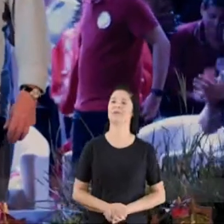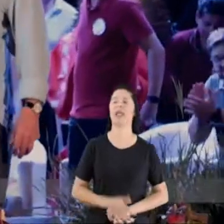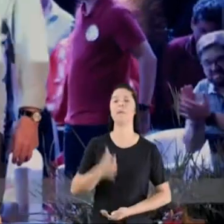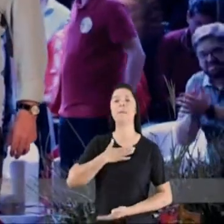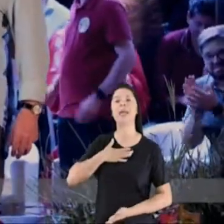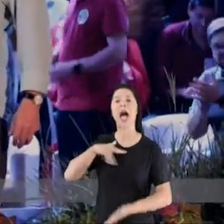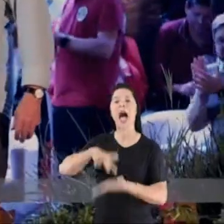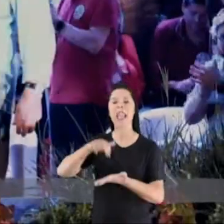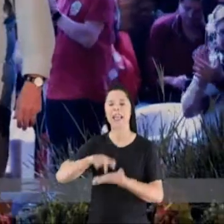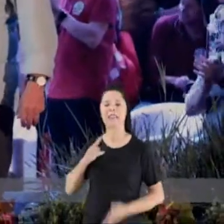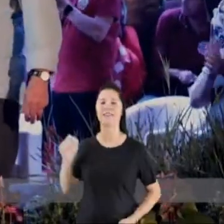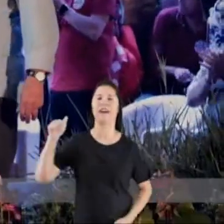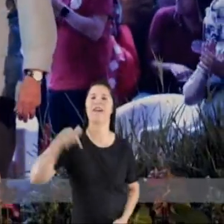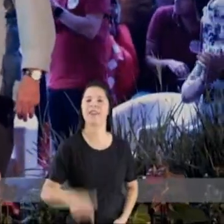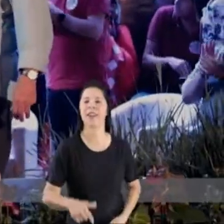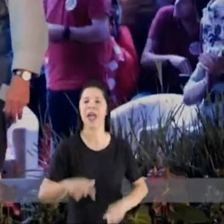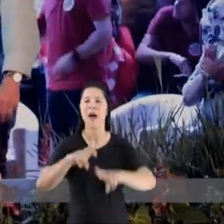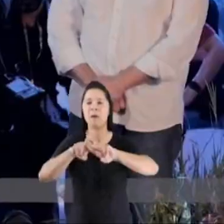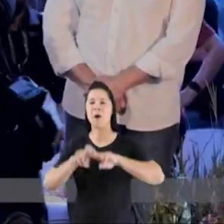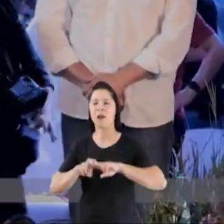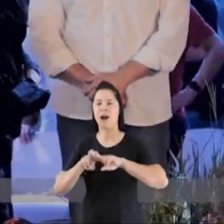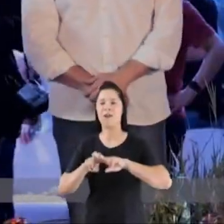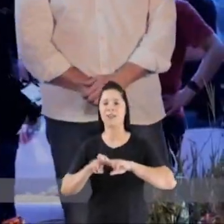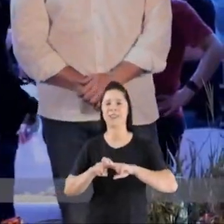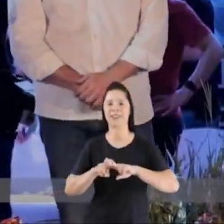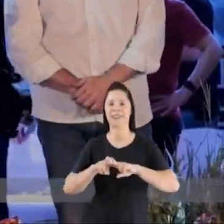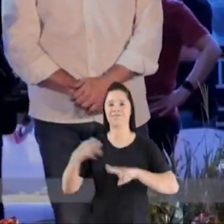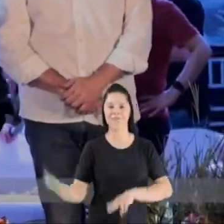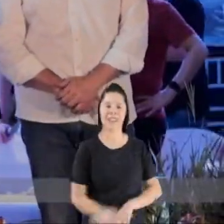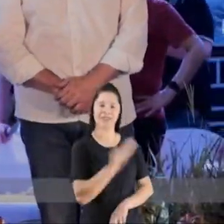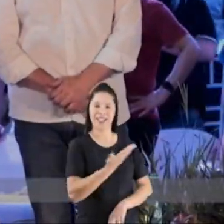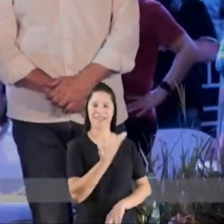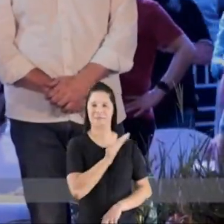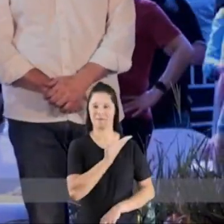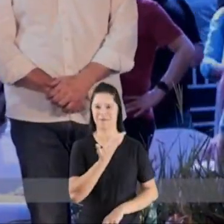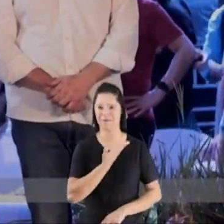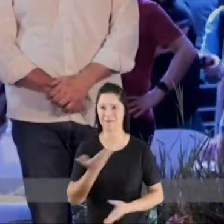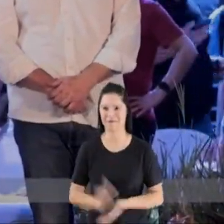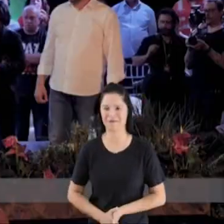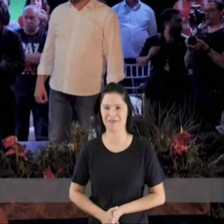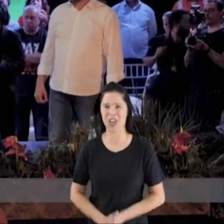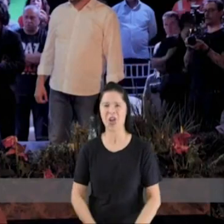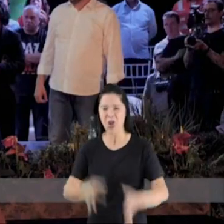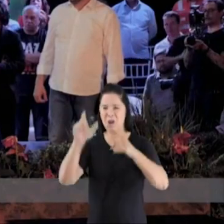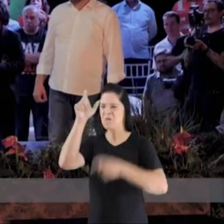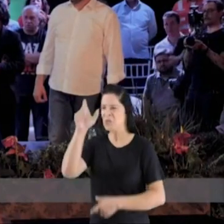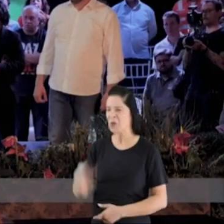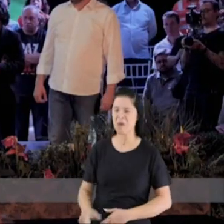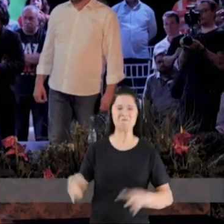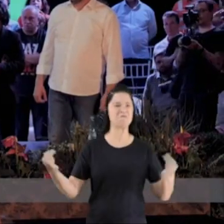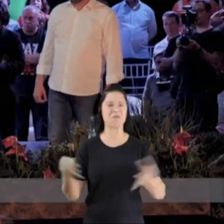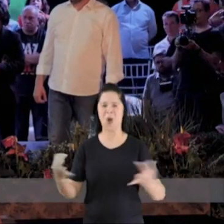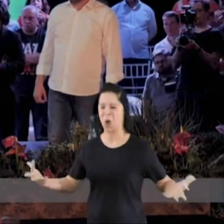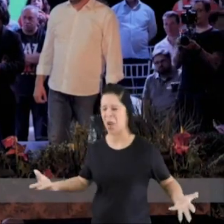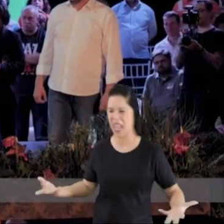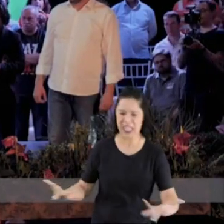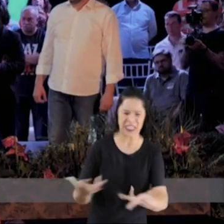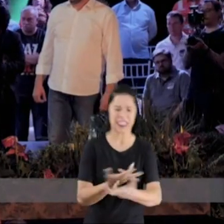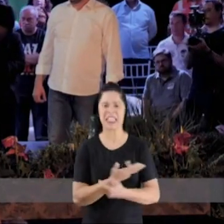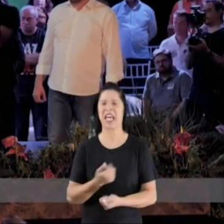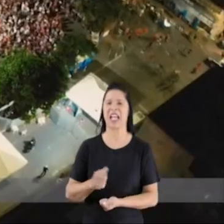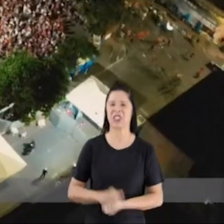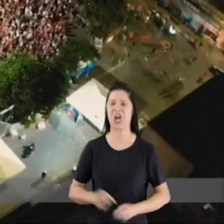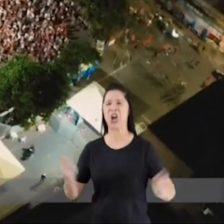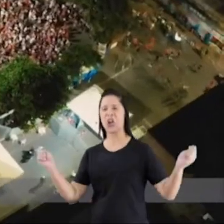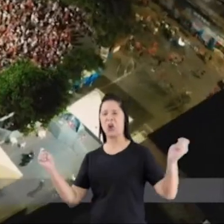Minha alegria de estar aqui é por conta desse companheiro. Um companheiro da qualidade,